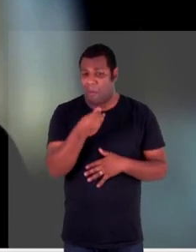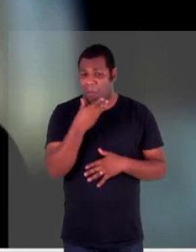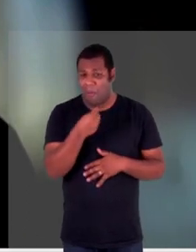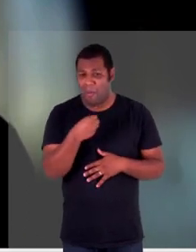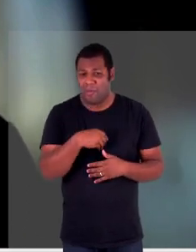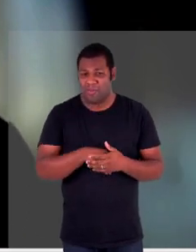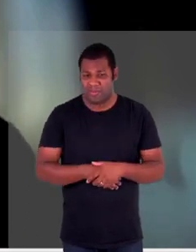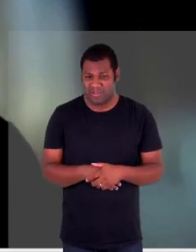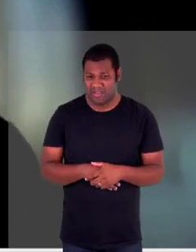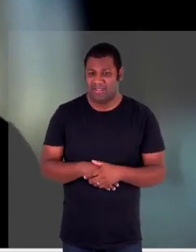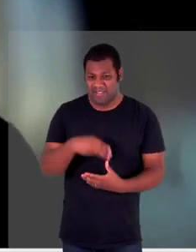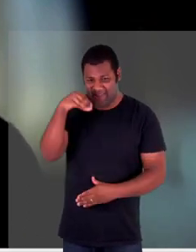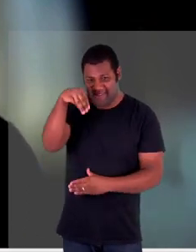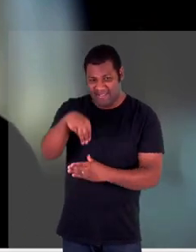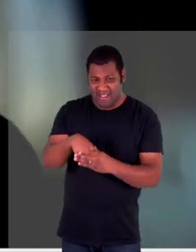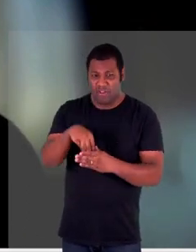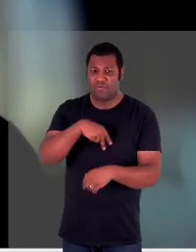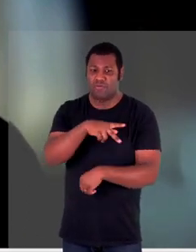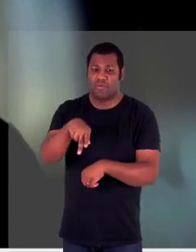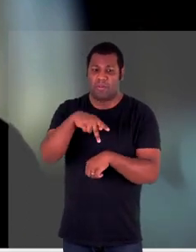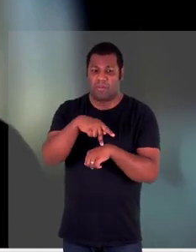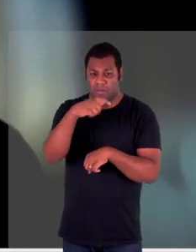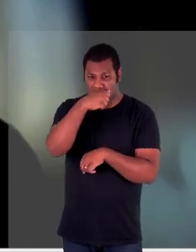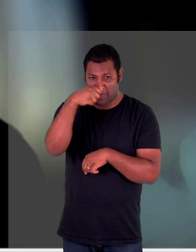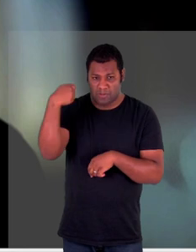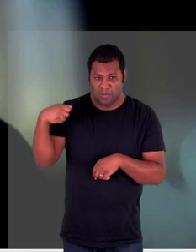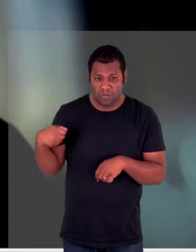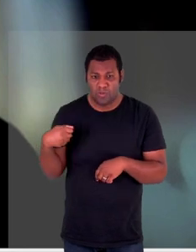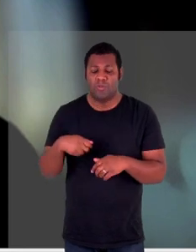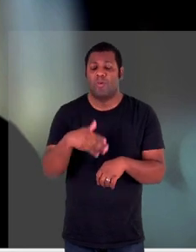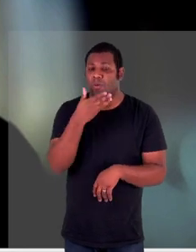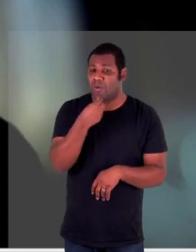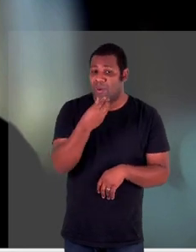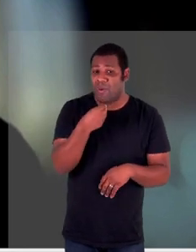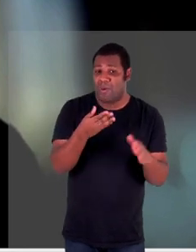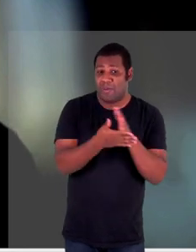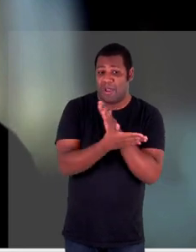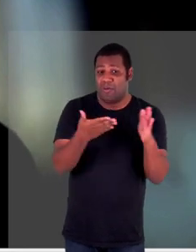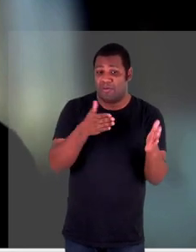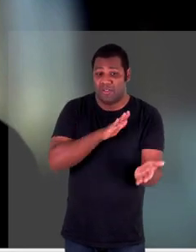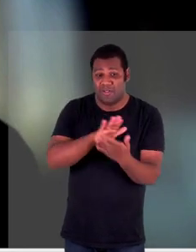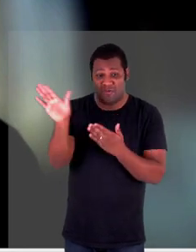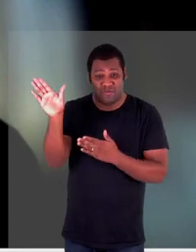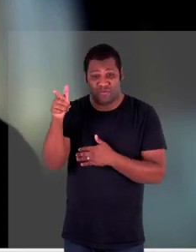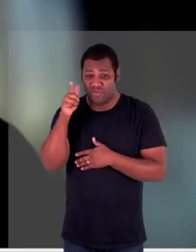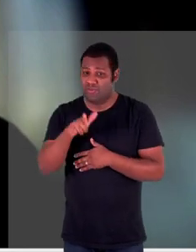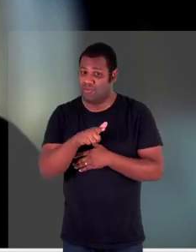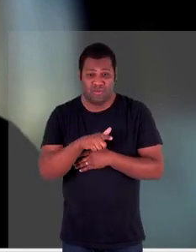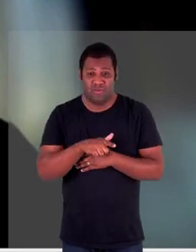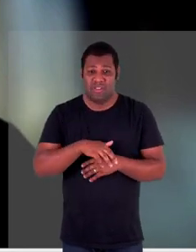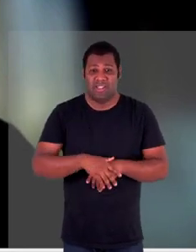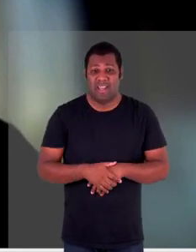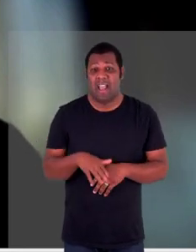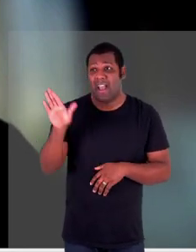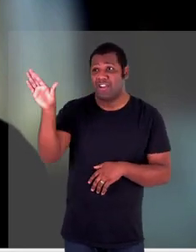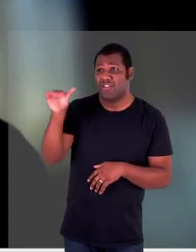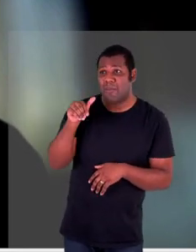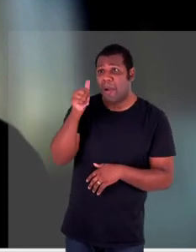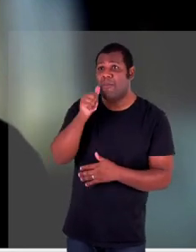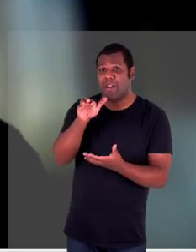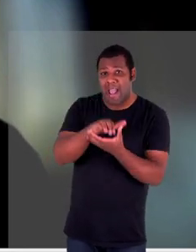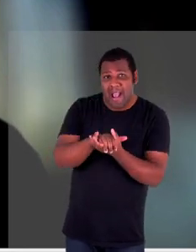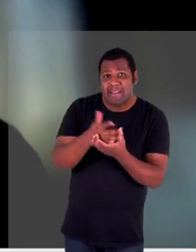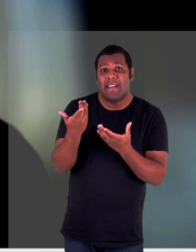ficavam dentro da Ucrânia o que significa muitos homens que não podiam sair eles levavam suas esposas as suas irmãs